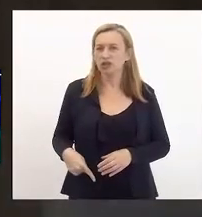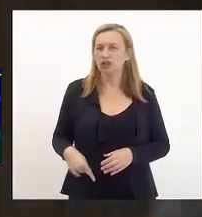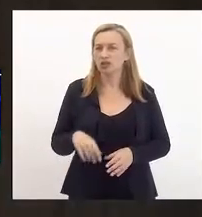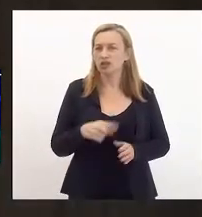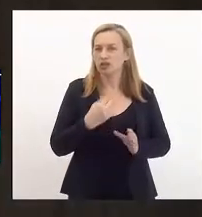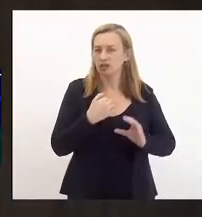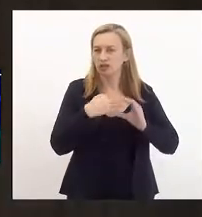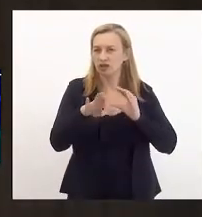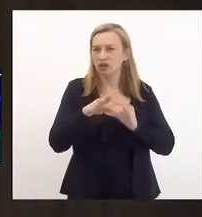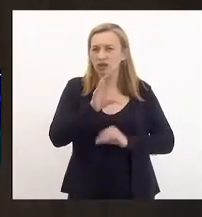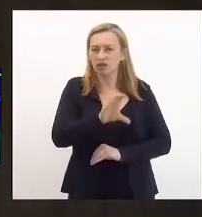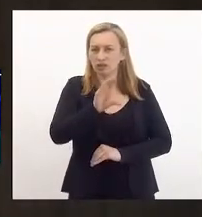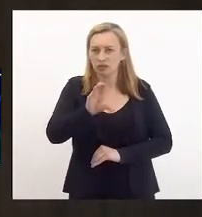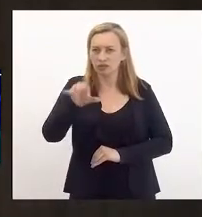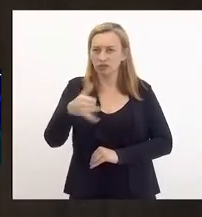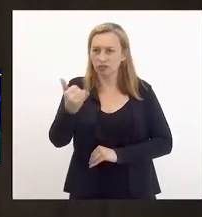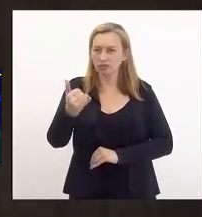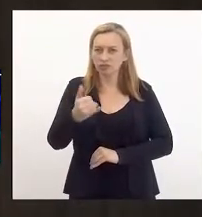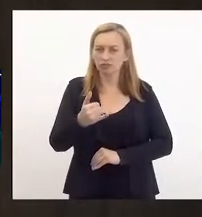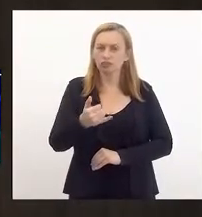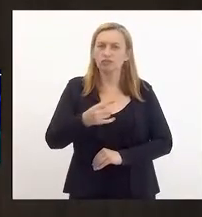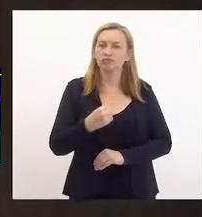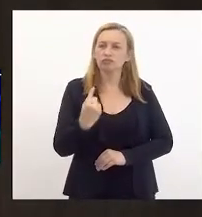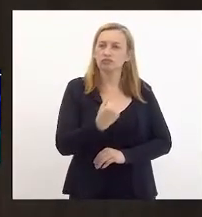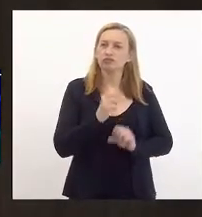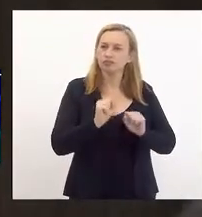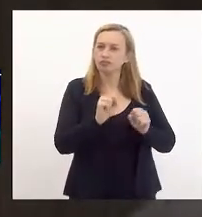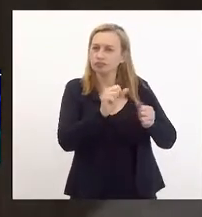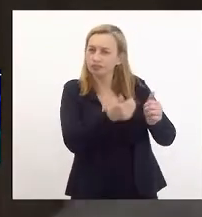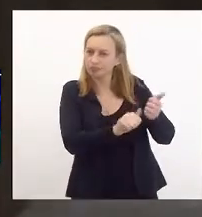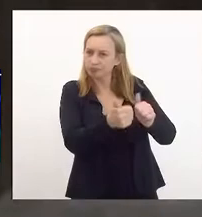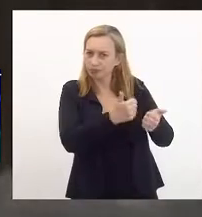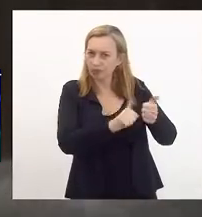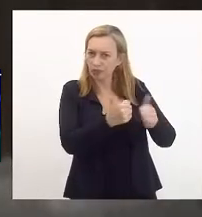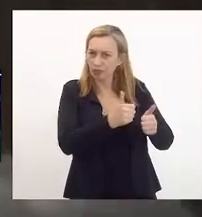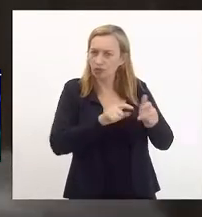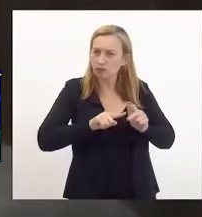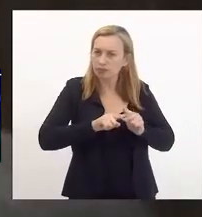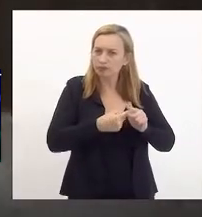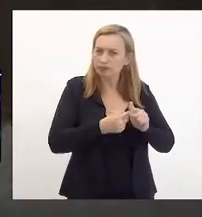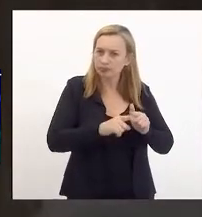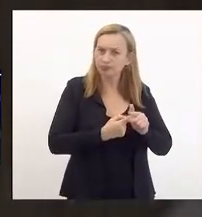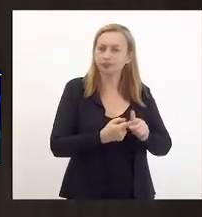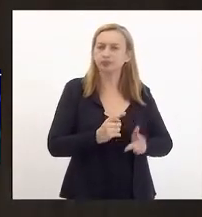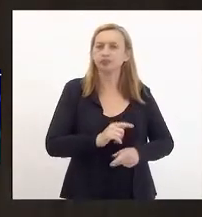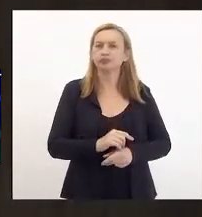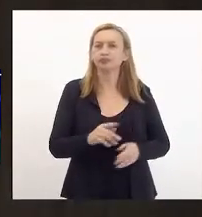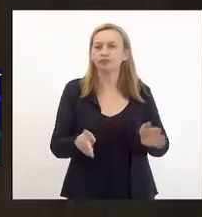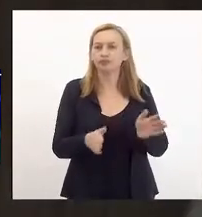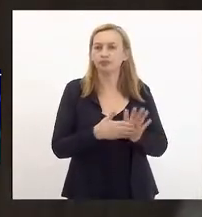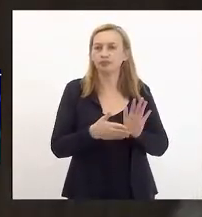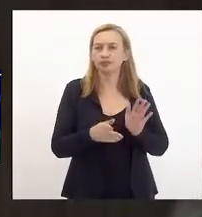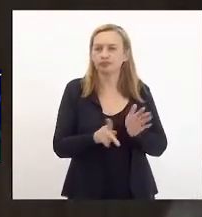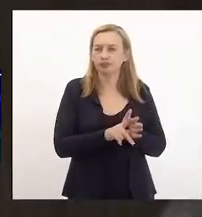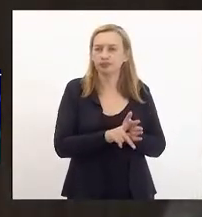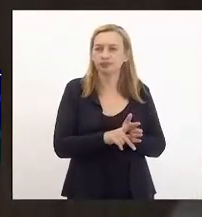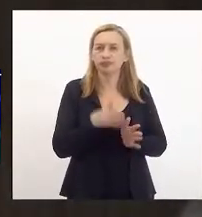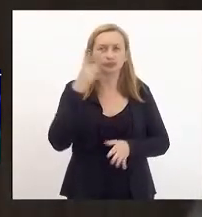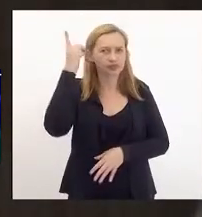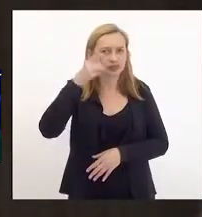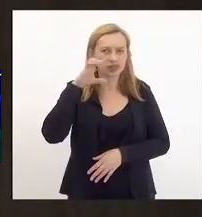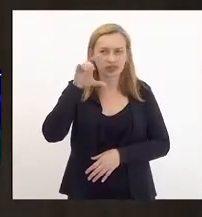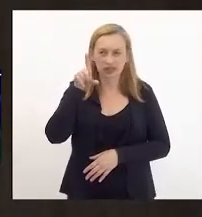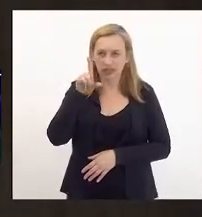CCJ, para que pudéssemos ajustar o projeto da deputada Célia.